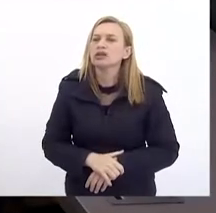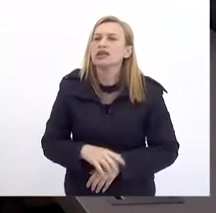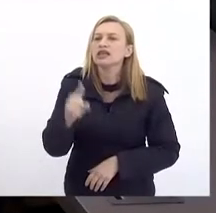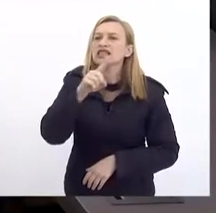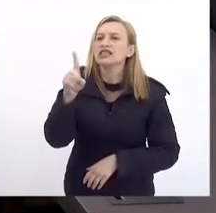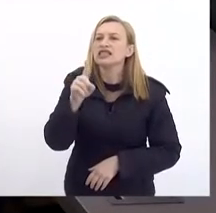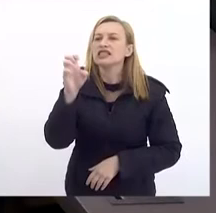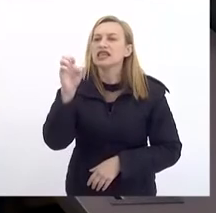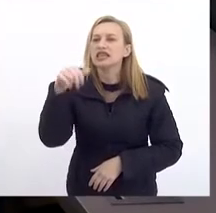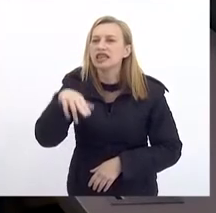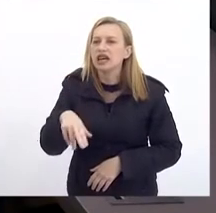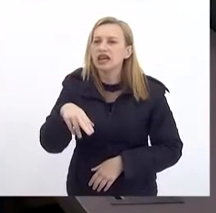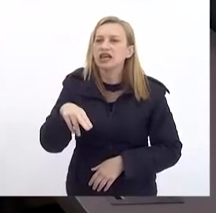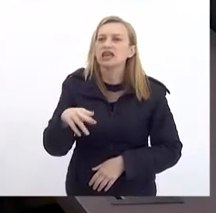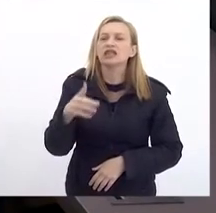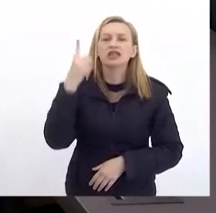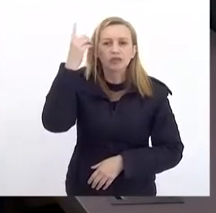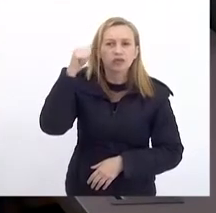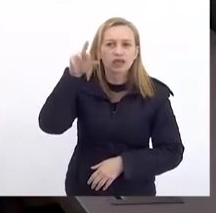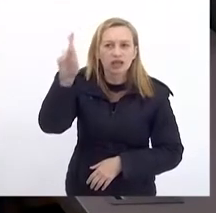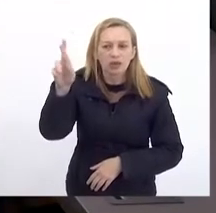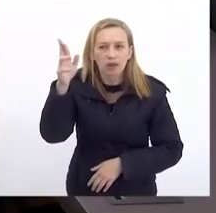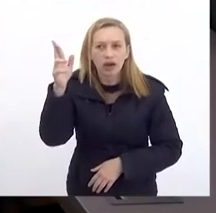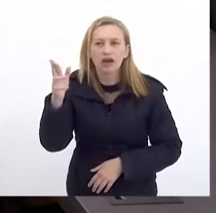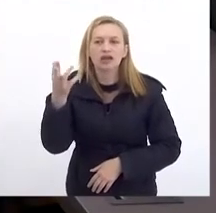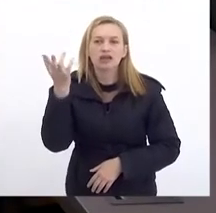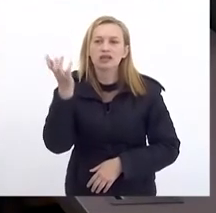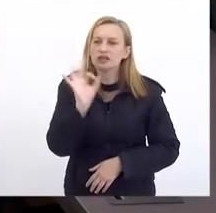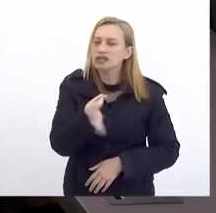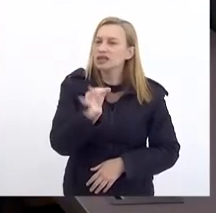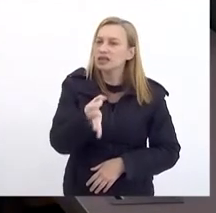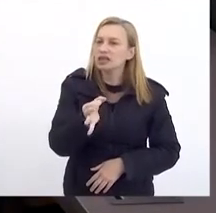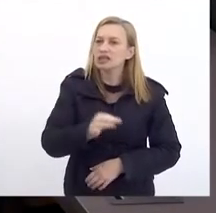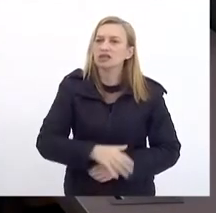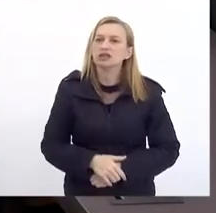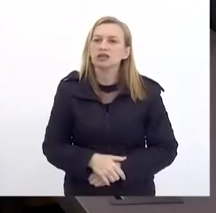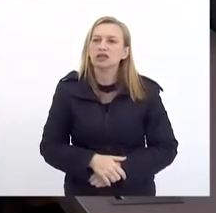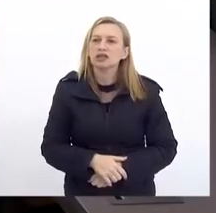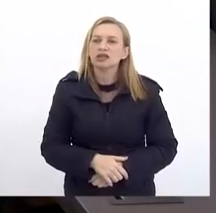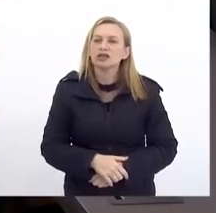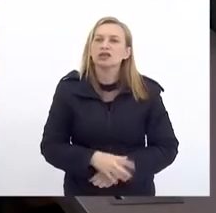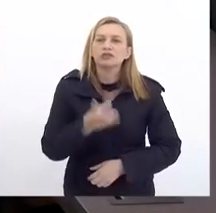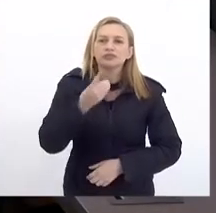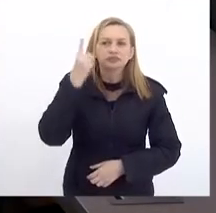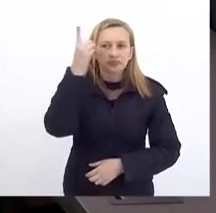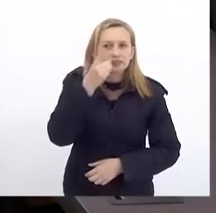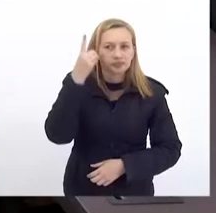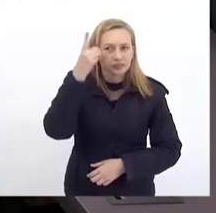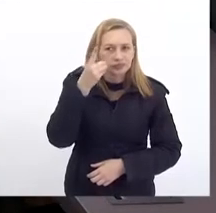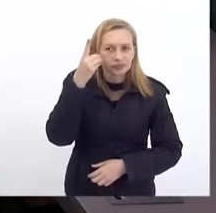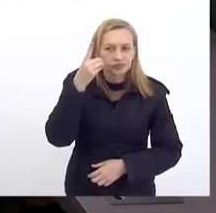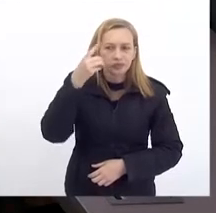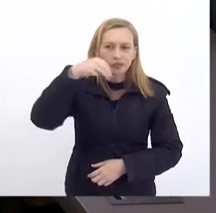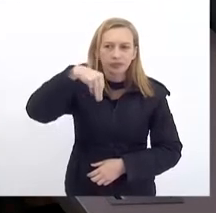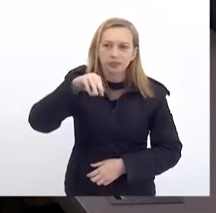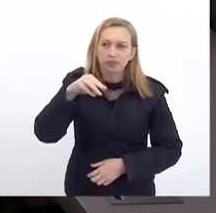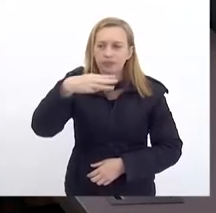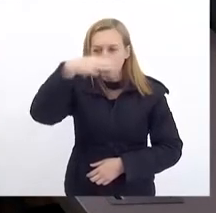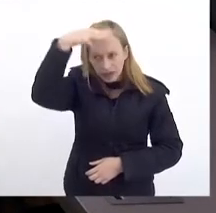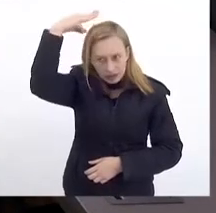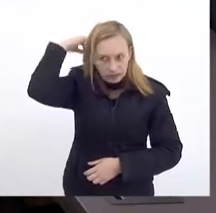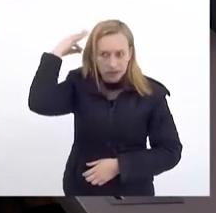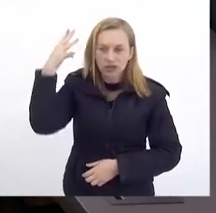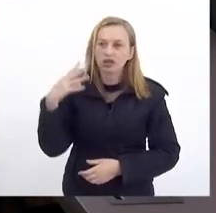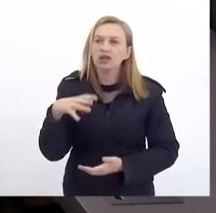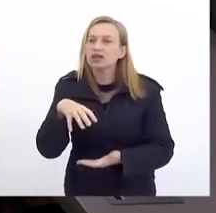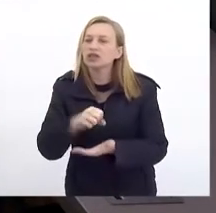Deputado Eleomar, com certeza E o deputado Márcio Pacheco Quero